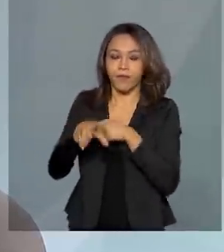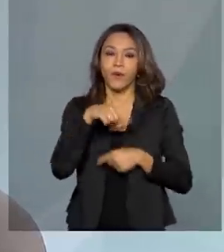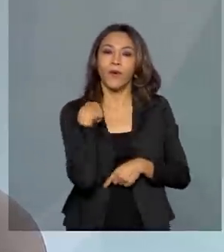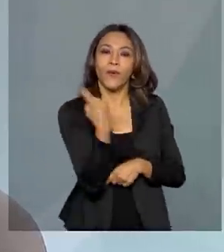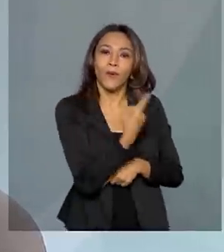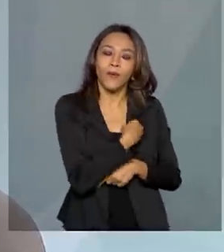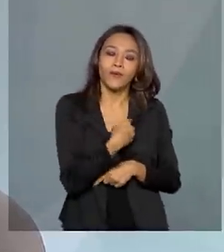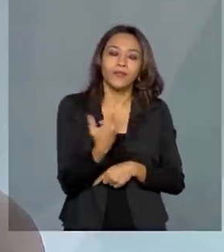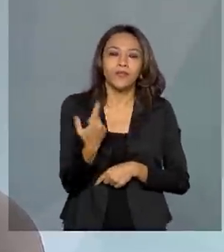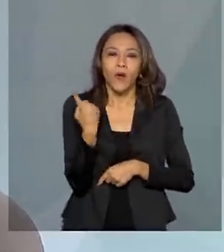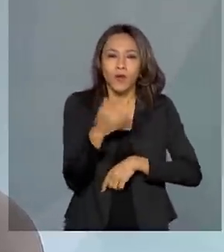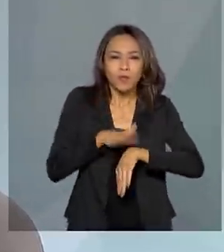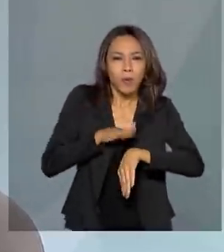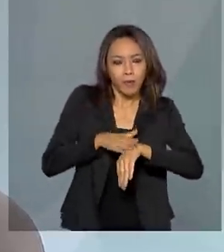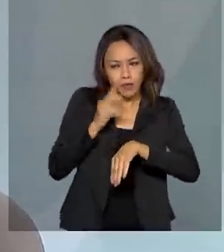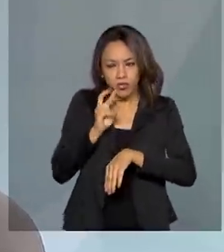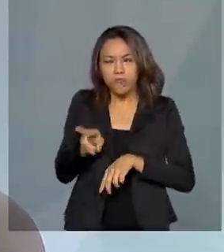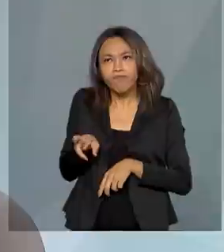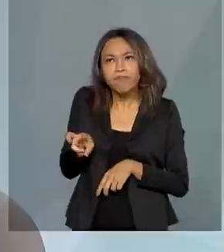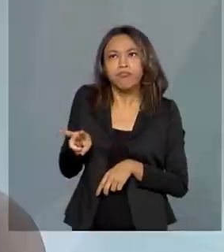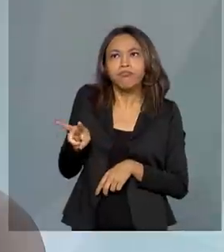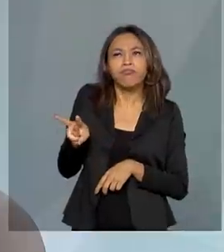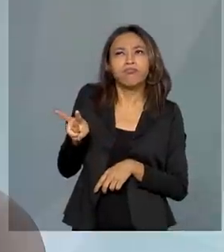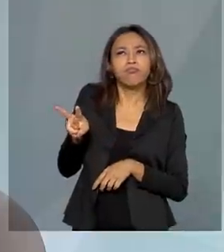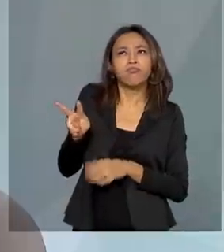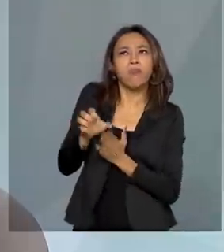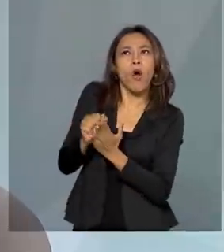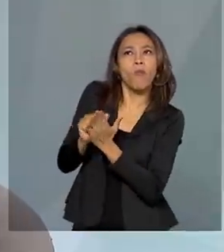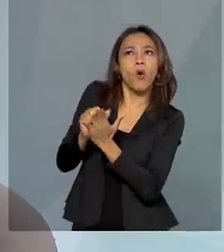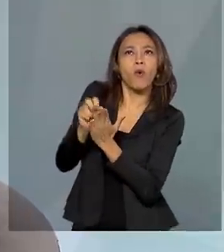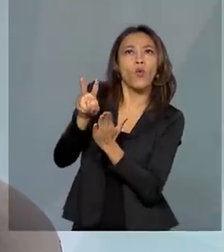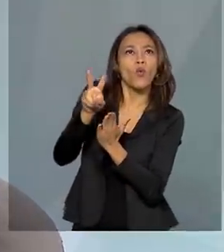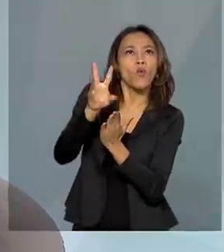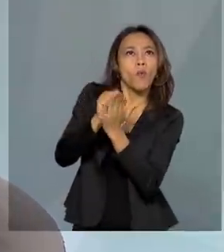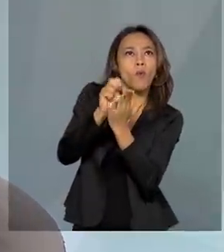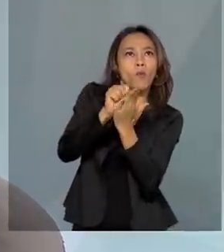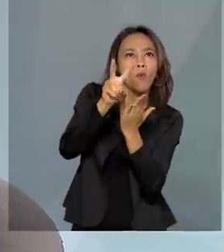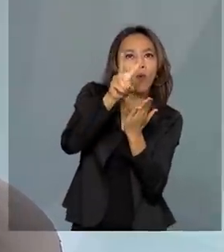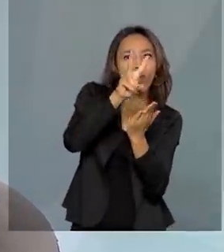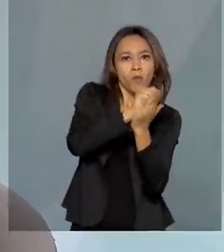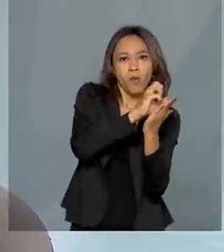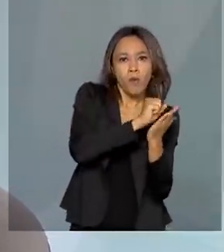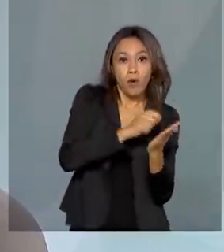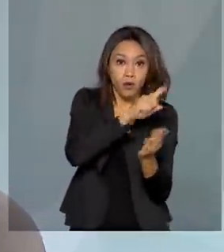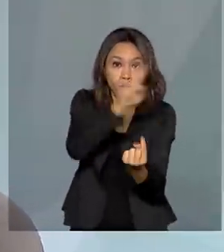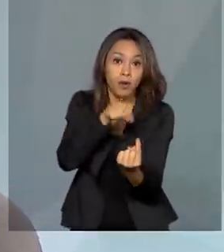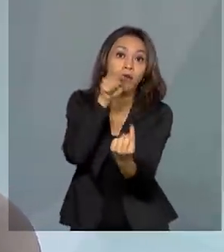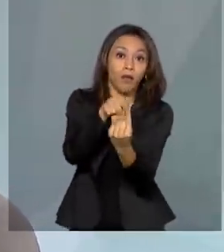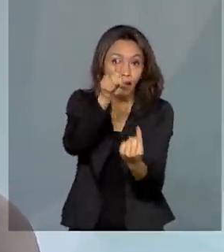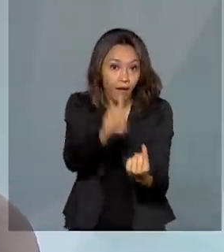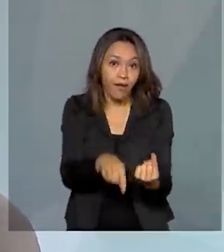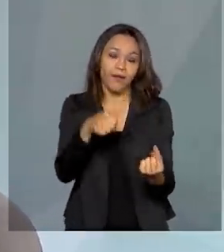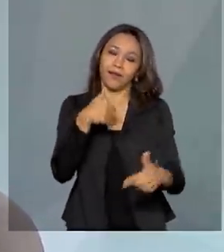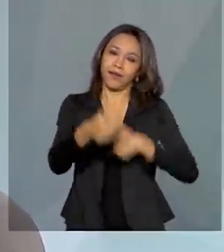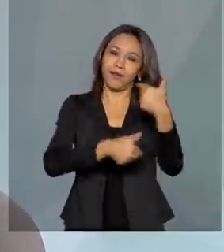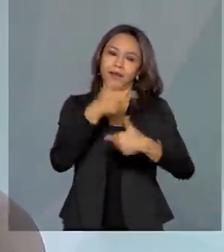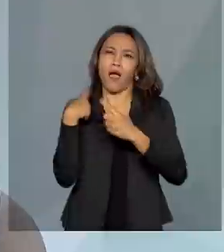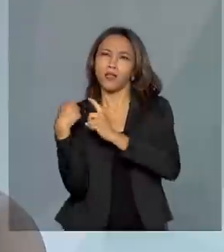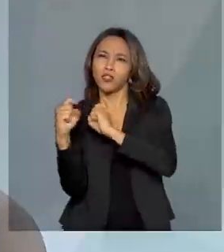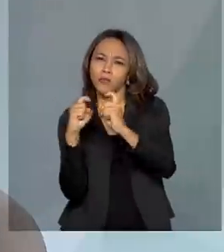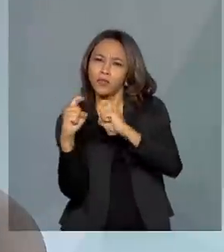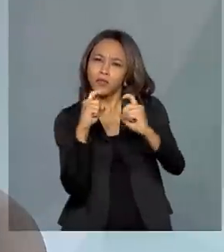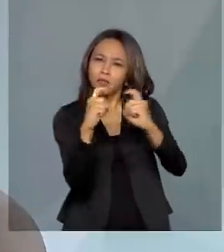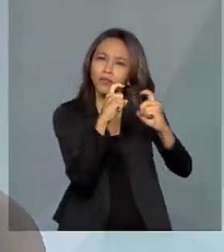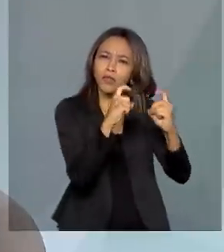no momento desse diagnóstico, fechando esse diagnóstico, e a ideia é trabalhar a gestão desses bens, a